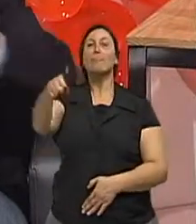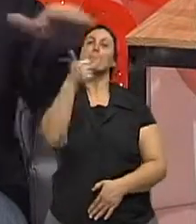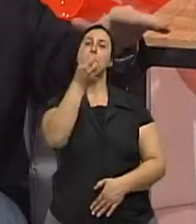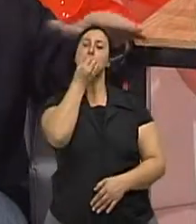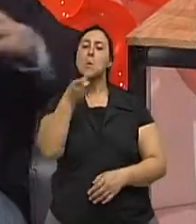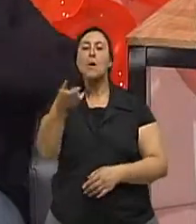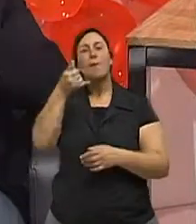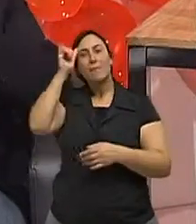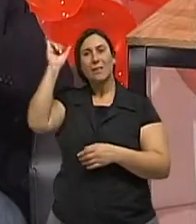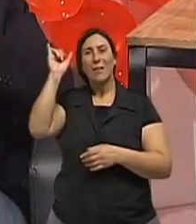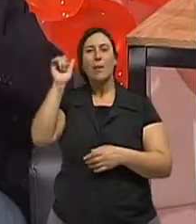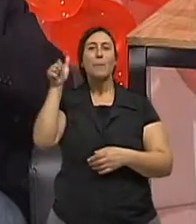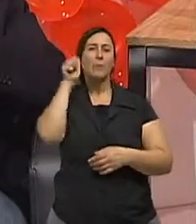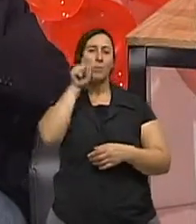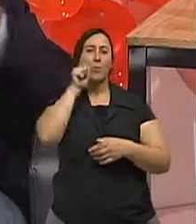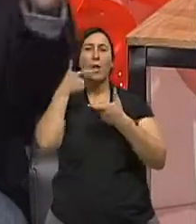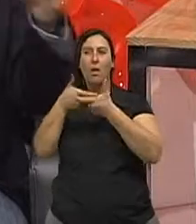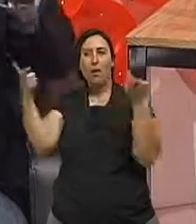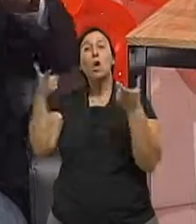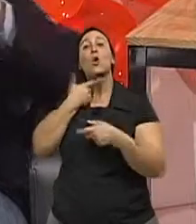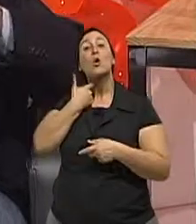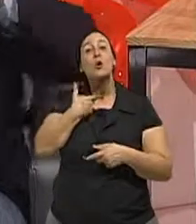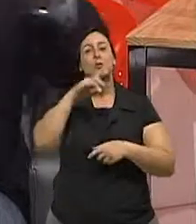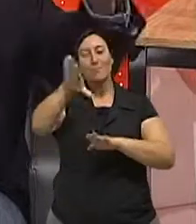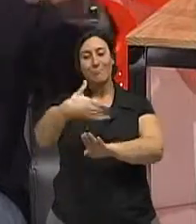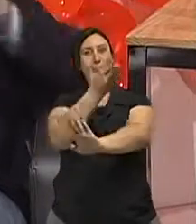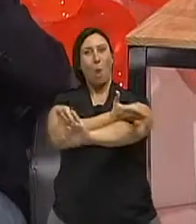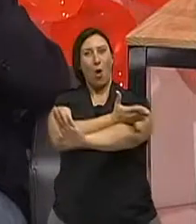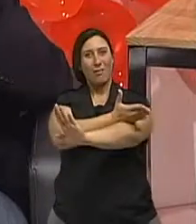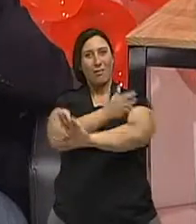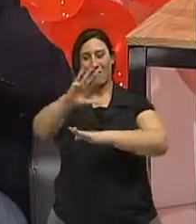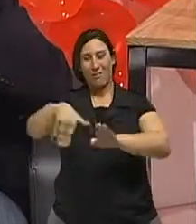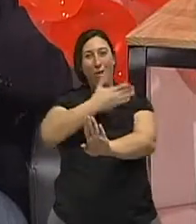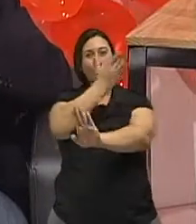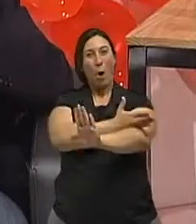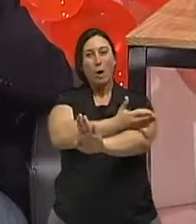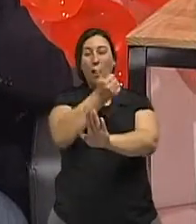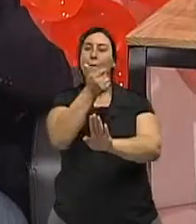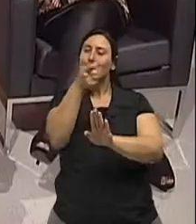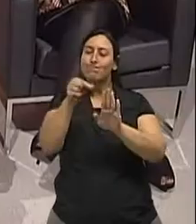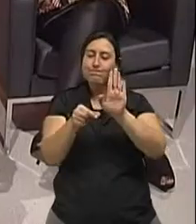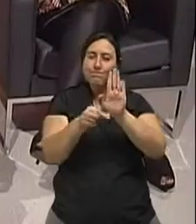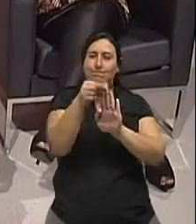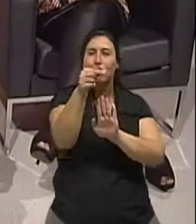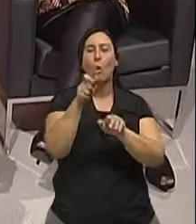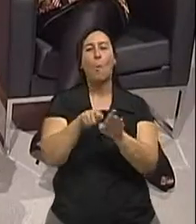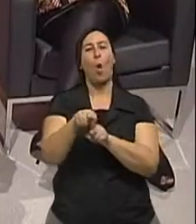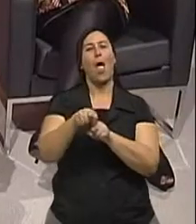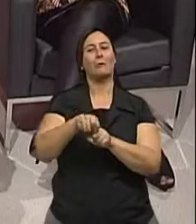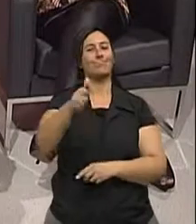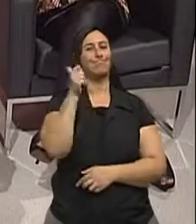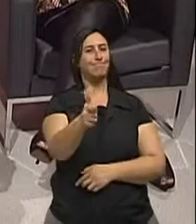borracha. A mulher adora a bota no inverno, mas vamos comprar as botas com solado de borracha. É o isolante mais